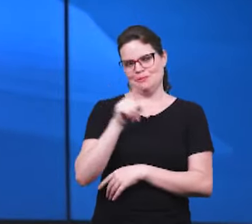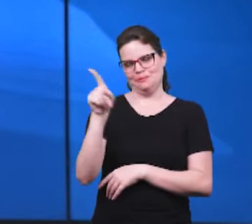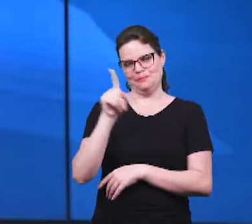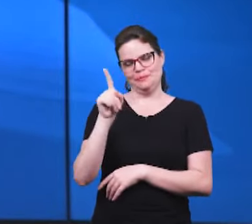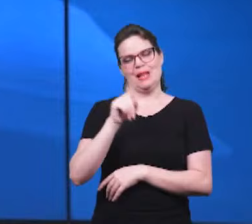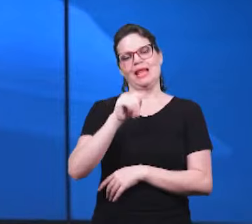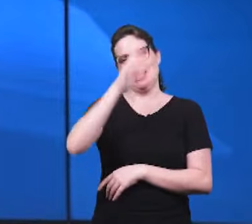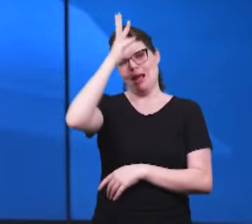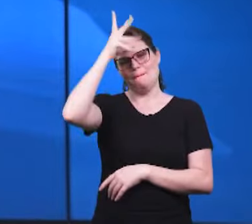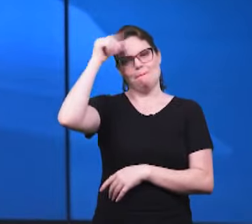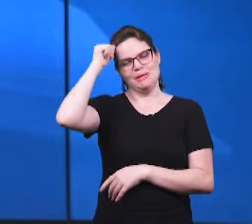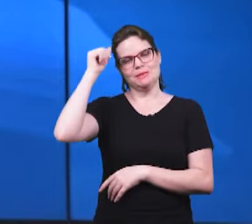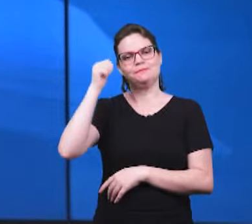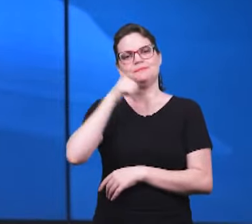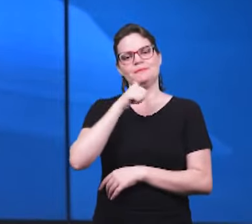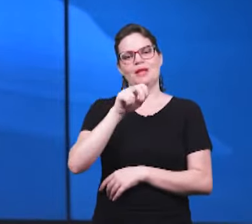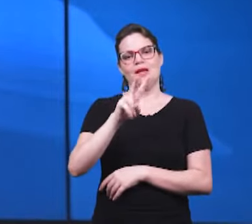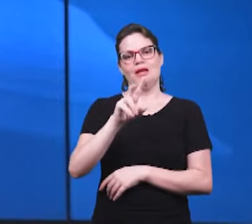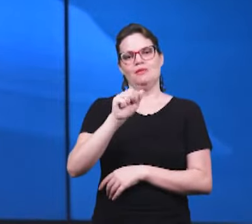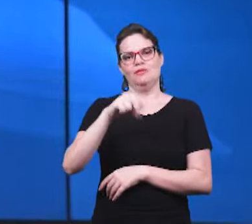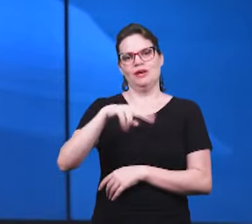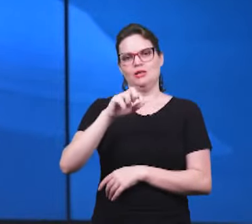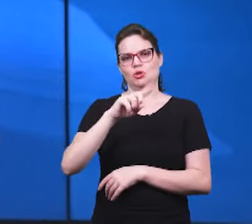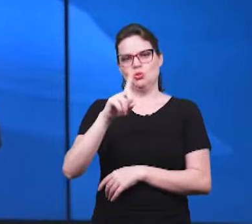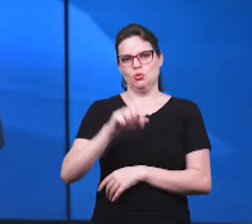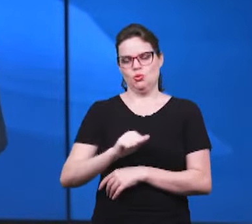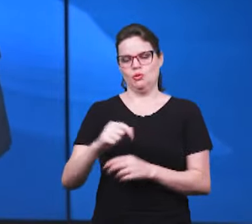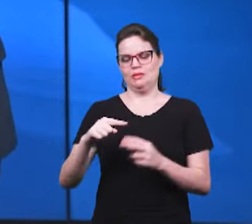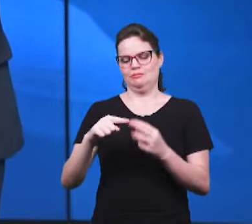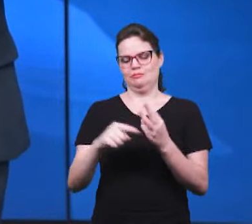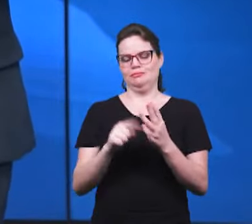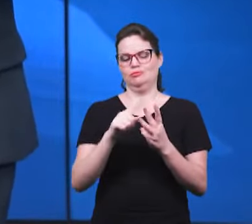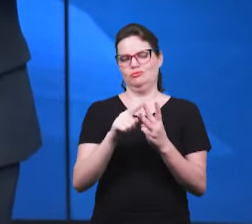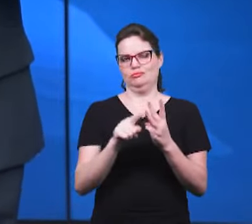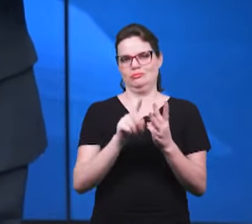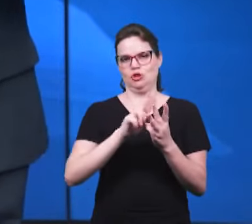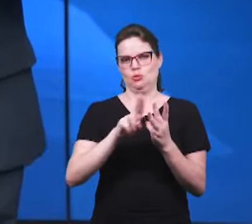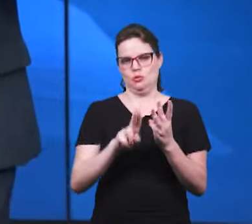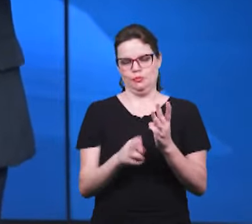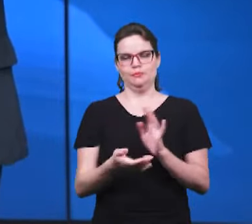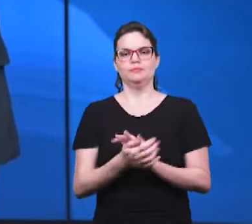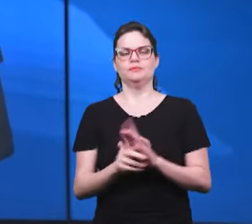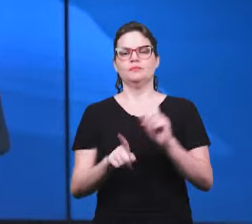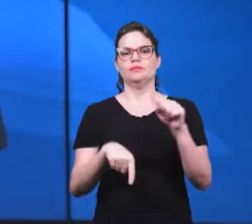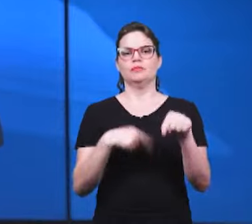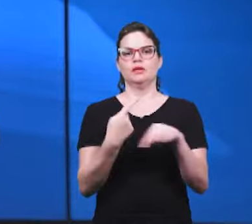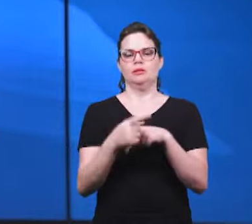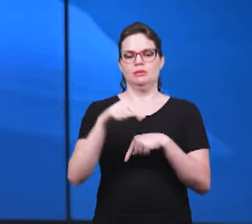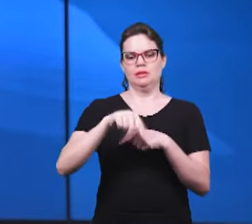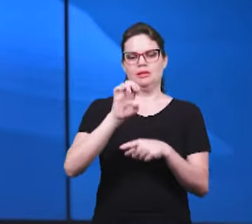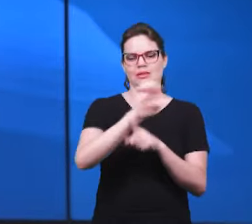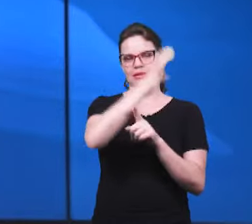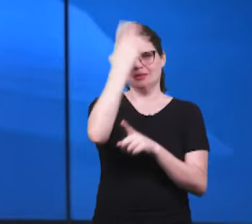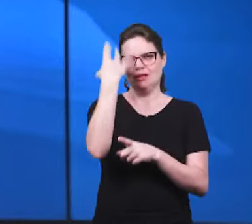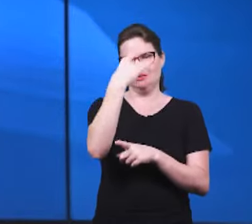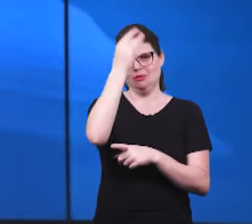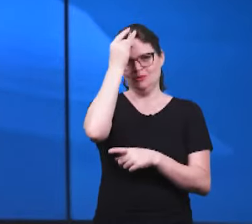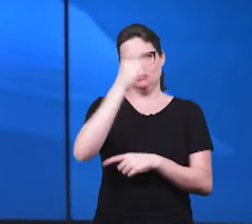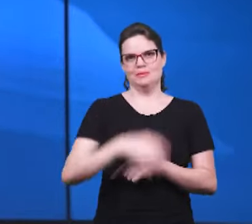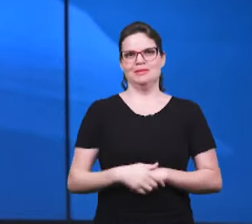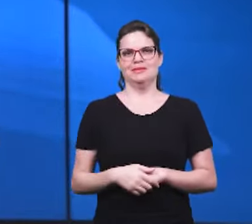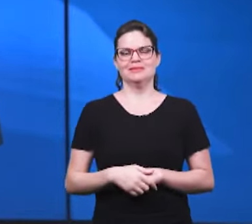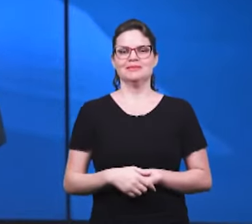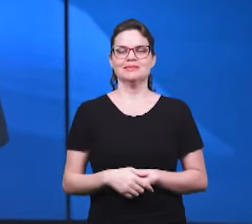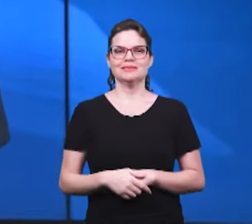Vanusa a irmã Vanusa a irmã Viviane a irmã Érica e depois nós vamos lá aqui para o estado do Espírito Santo onde nós